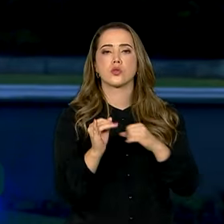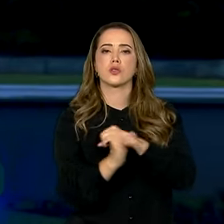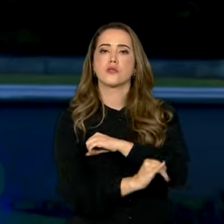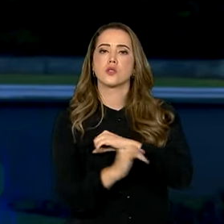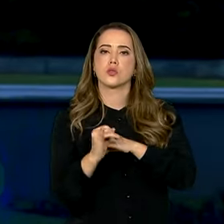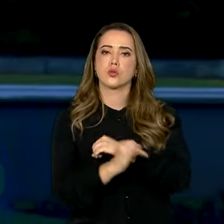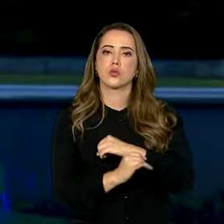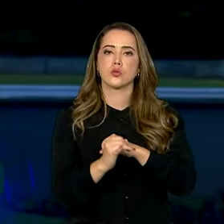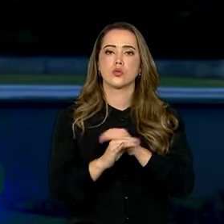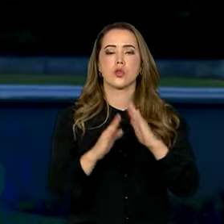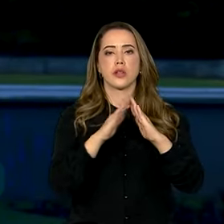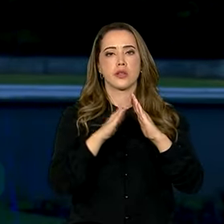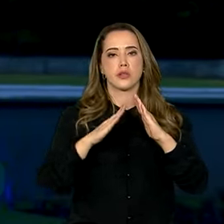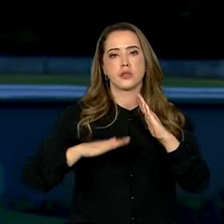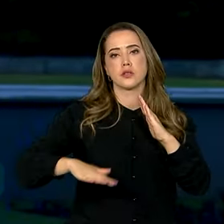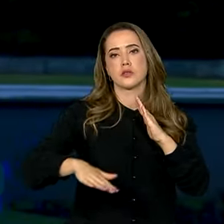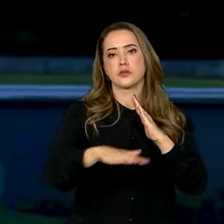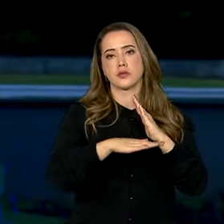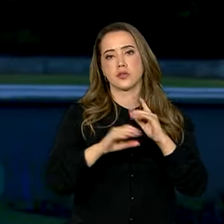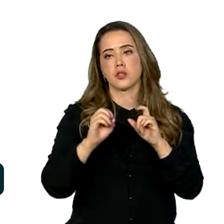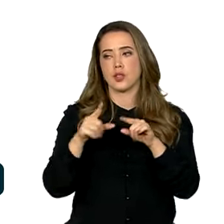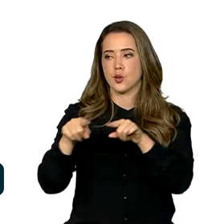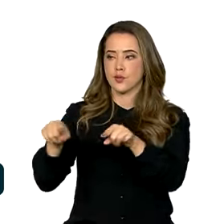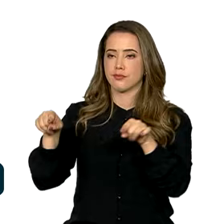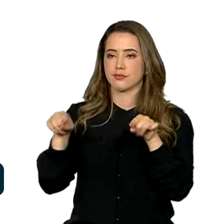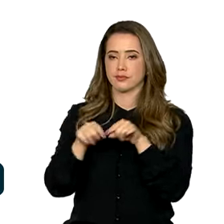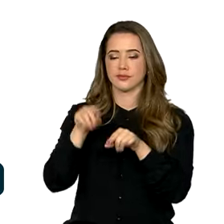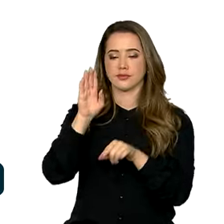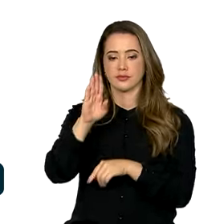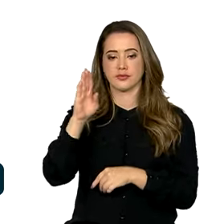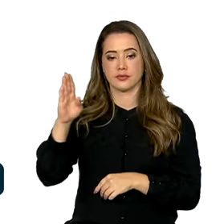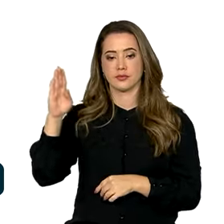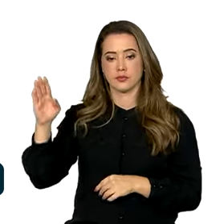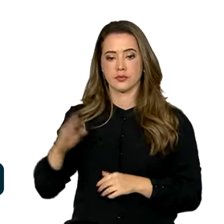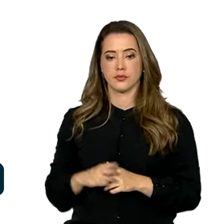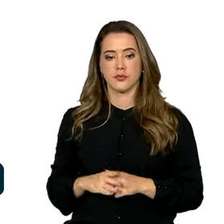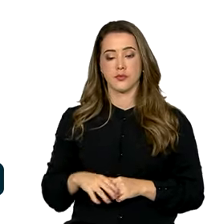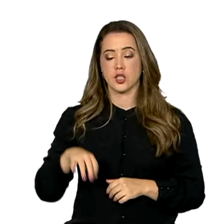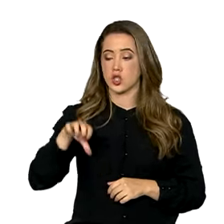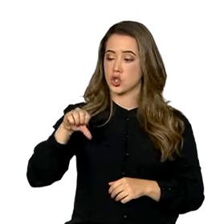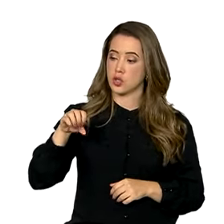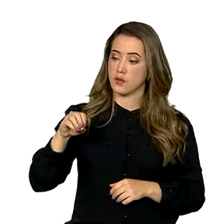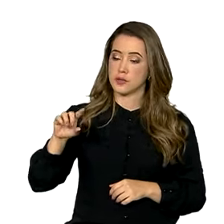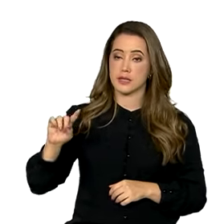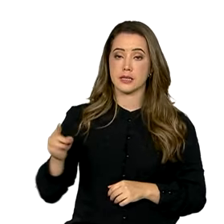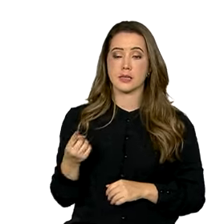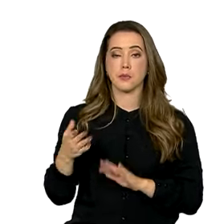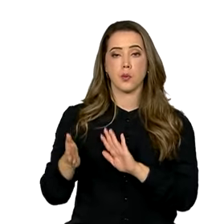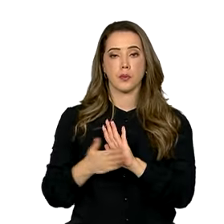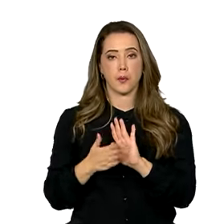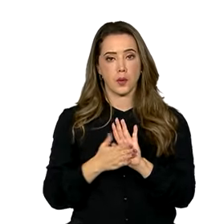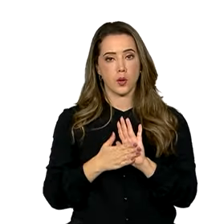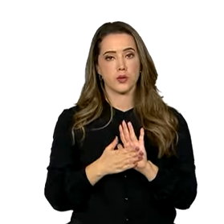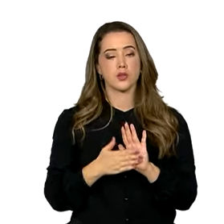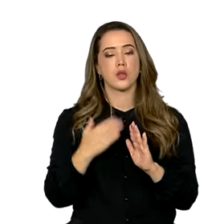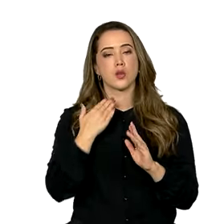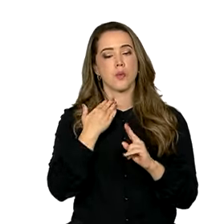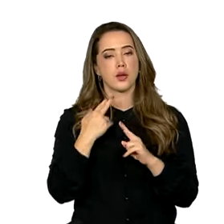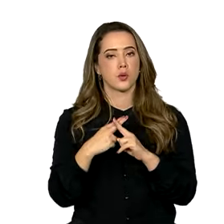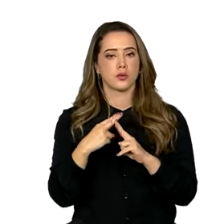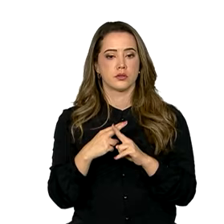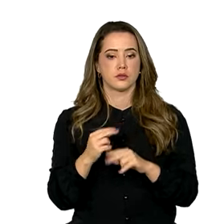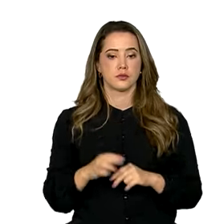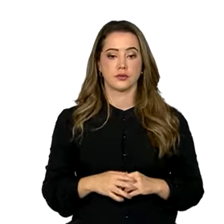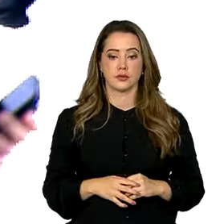varanda e salas para a biblioteca. Foram 900 mil propostas que foram recebidas pela Caixa Econômica